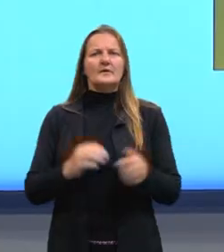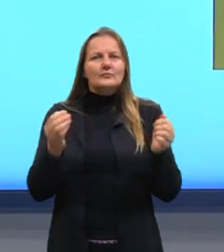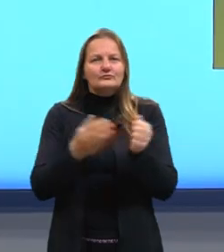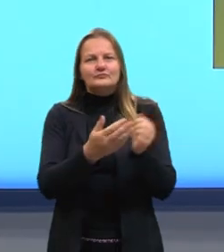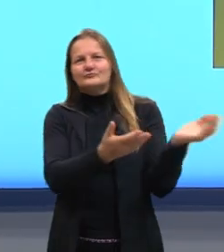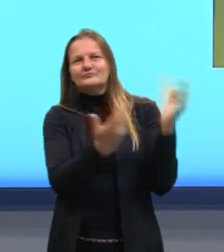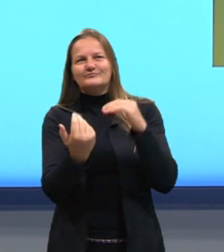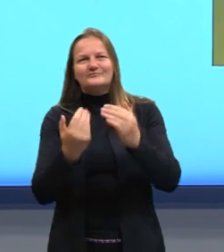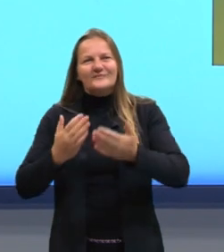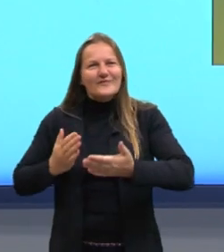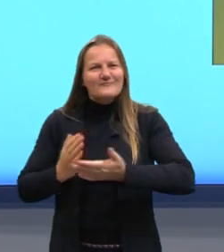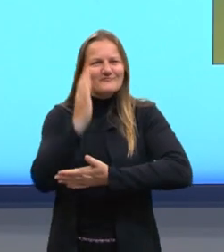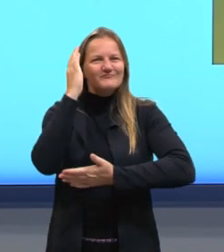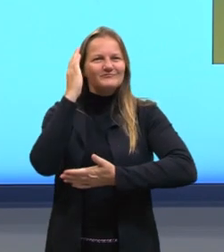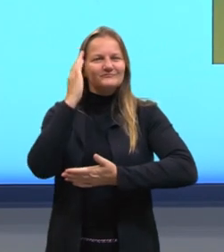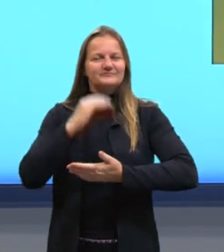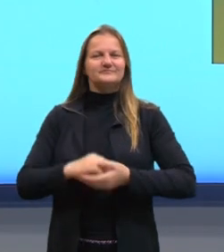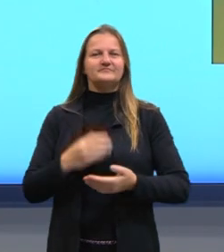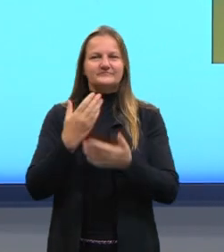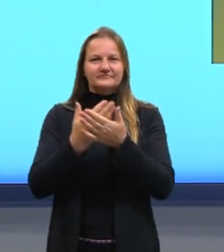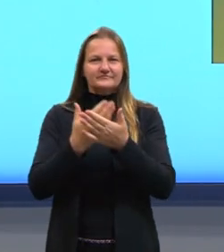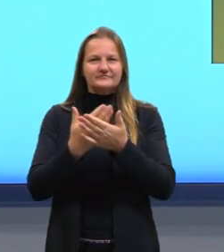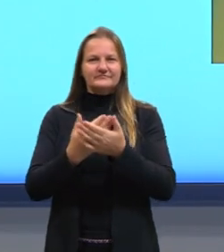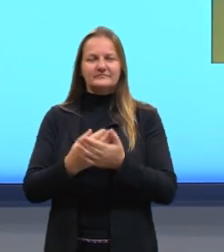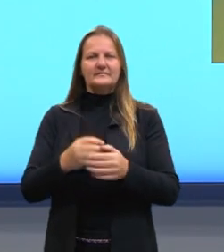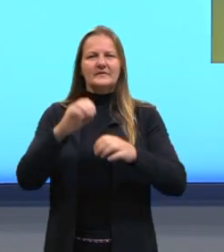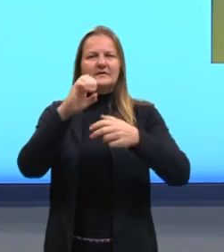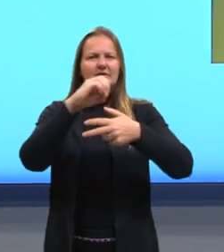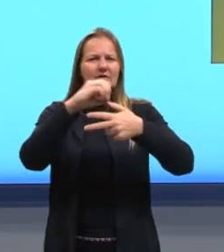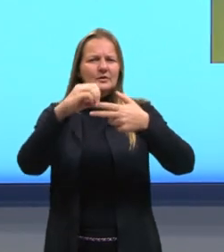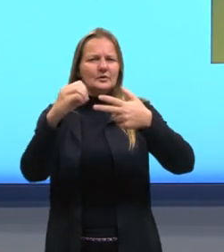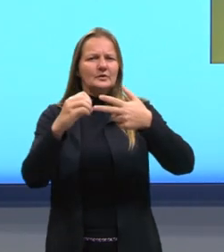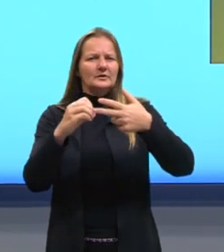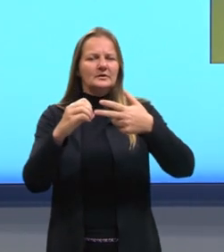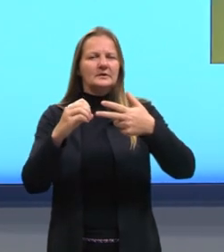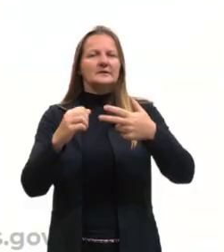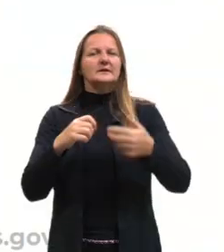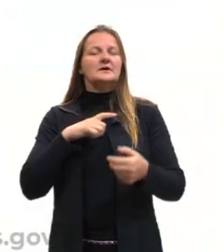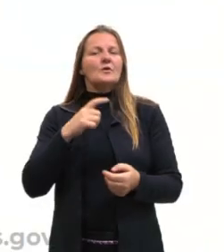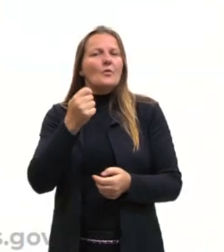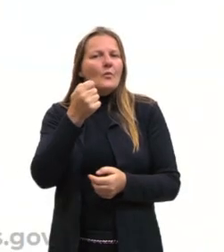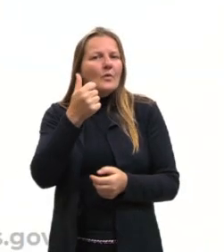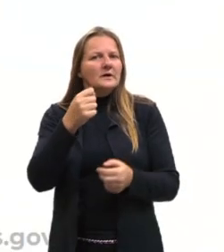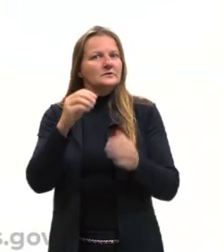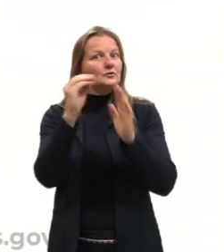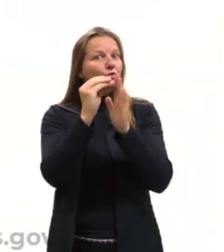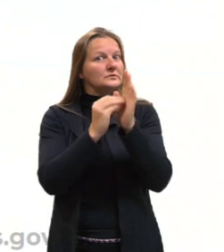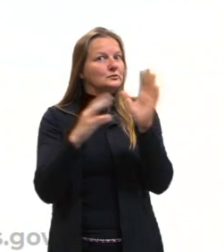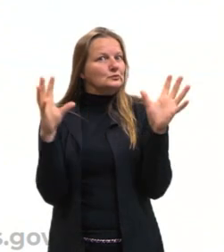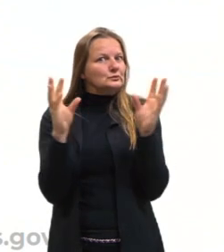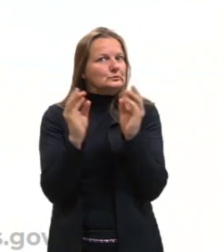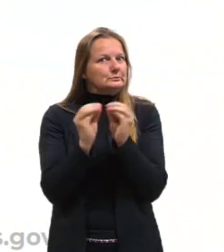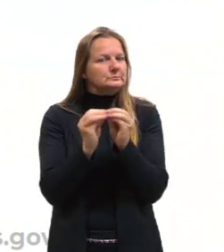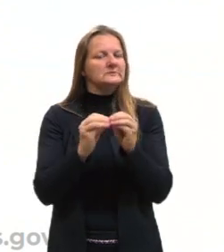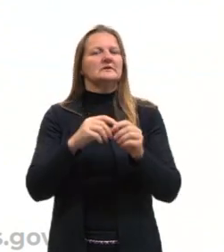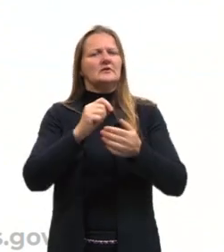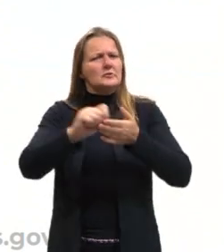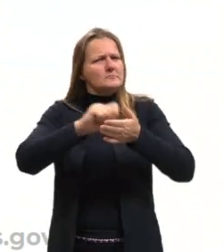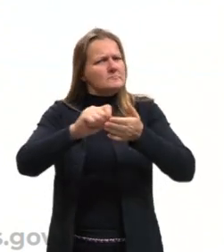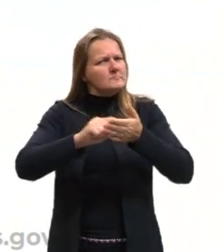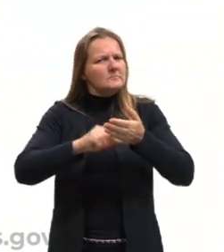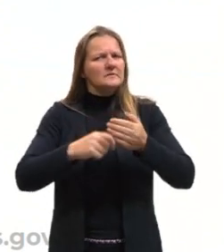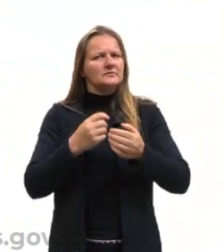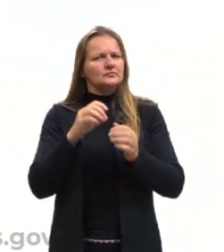lá, partiu passar, vamos estudar. O ENEM está logo aí, não deixe acumulando conteúdos, vá se organizando, vá se